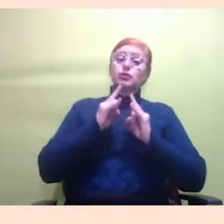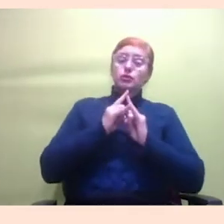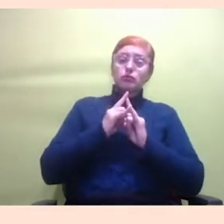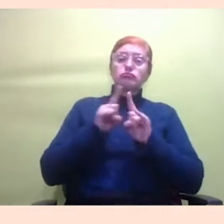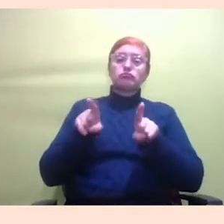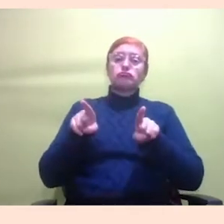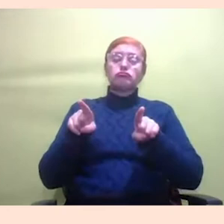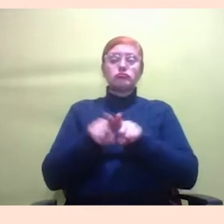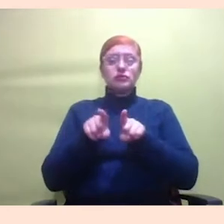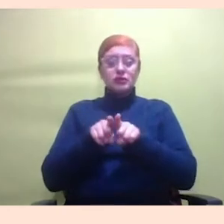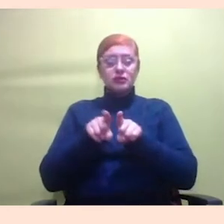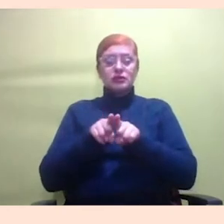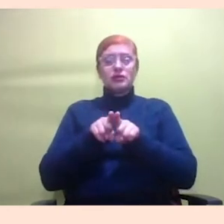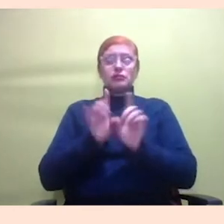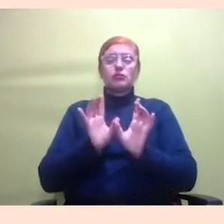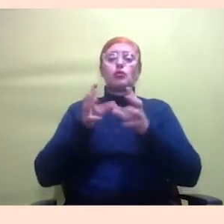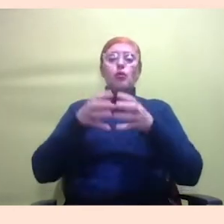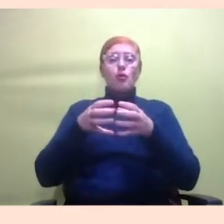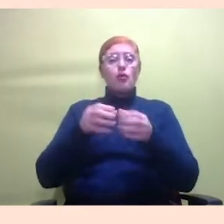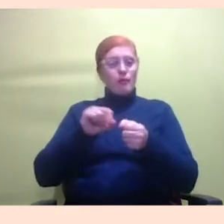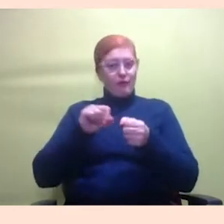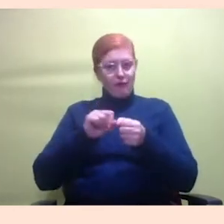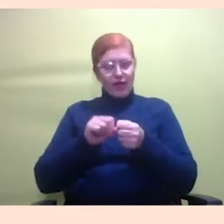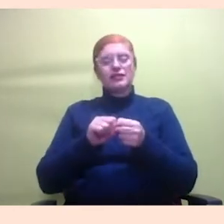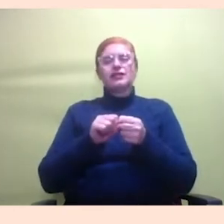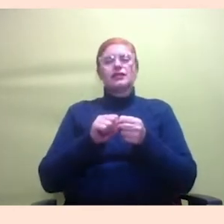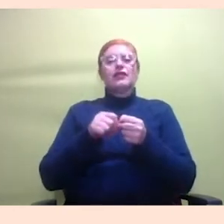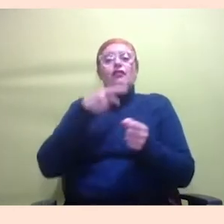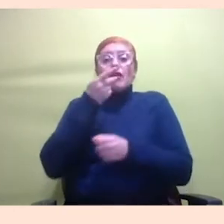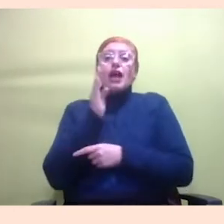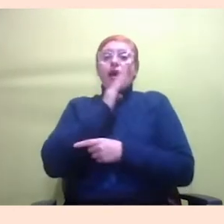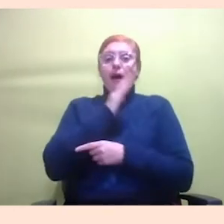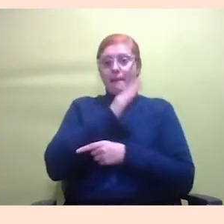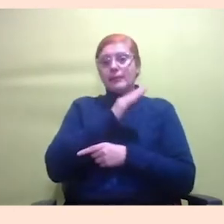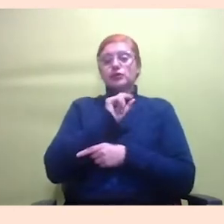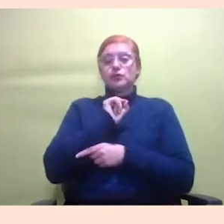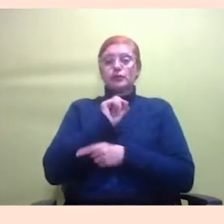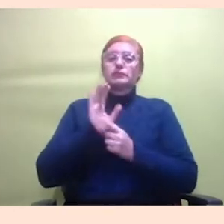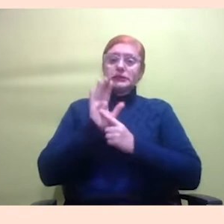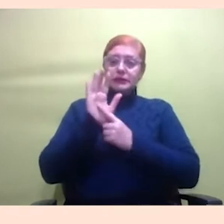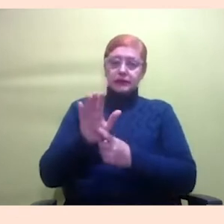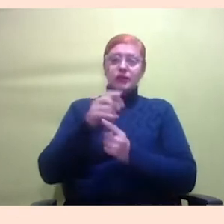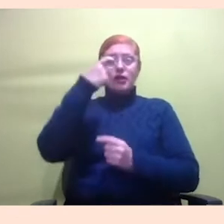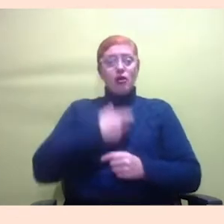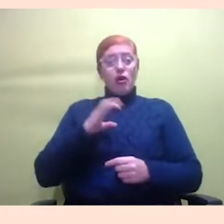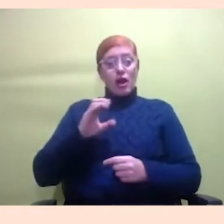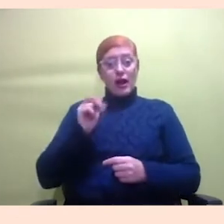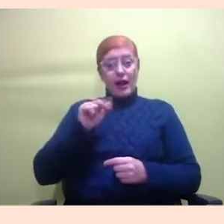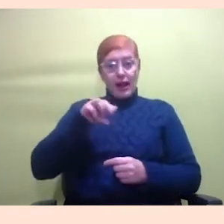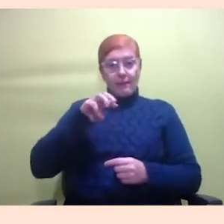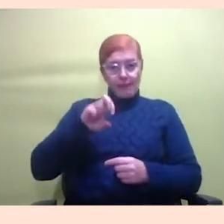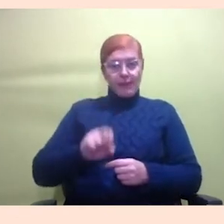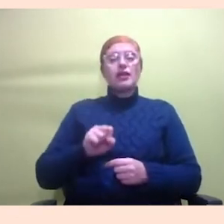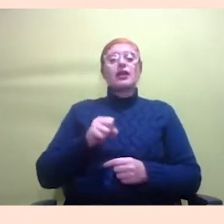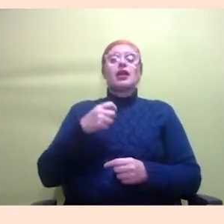realiza. Muito rapidamente, essa é a apresentação. Eu sou Carmen, sou do SOS Corpo,